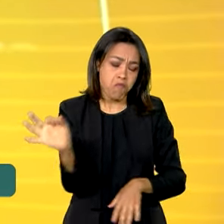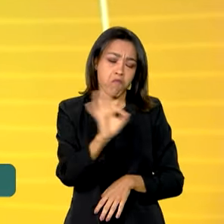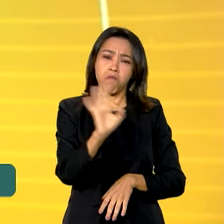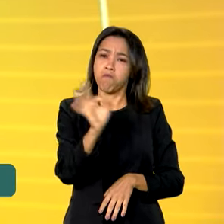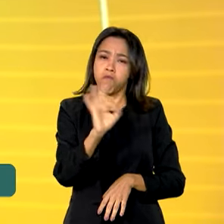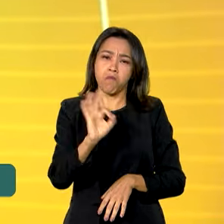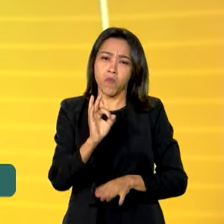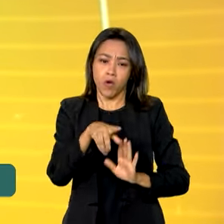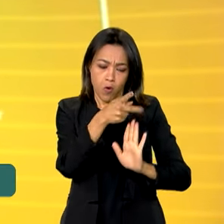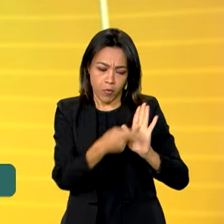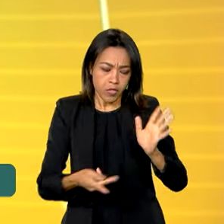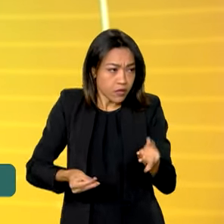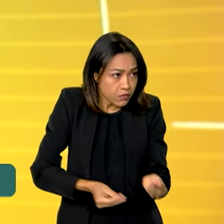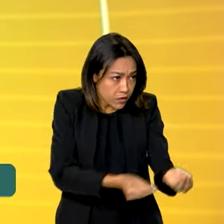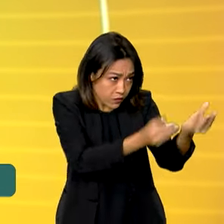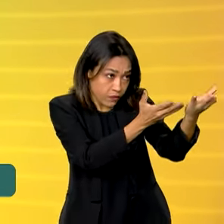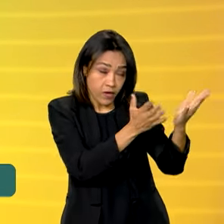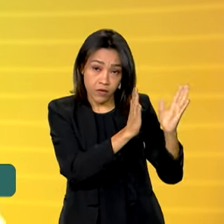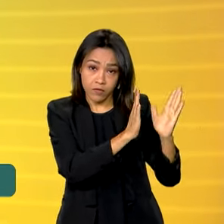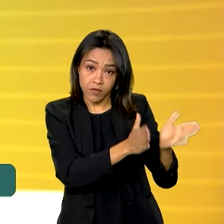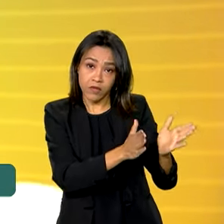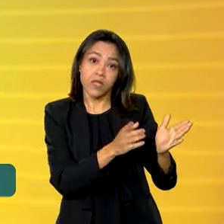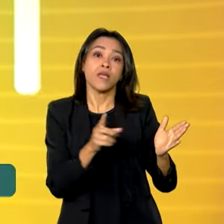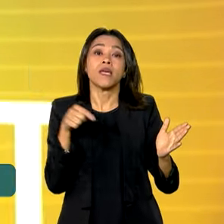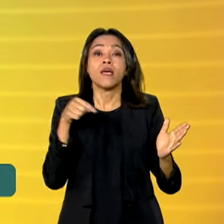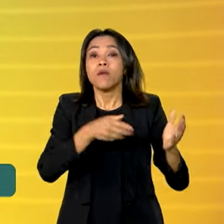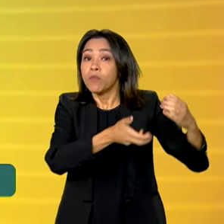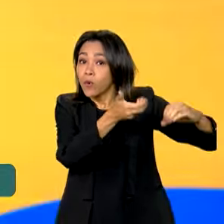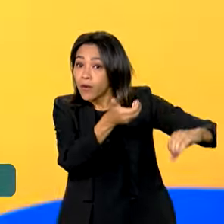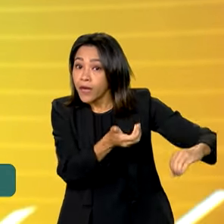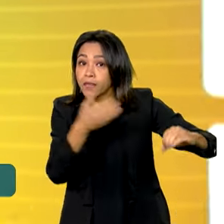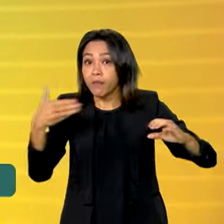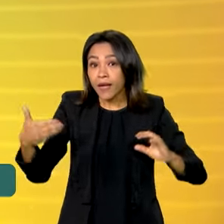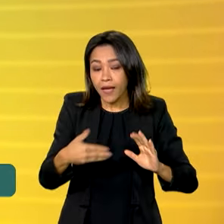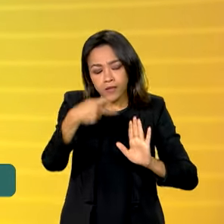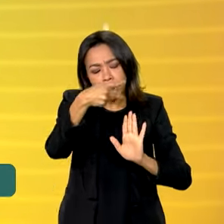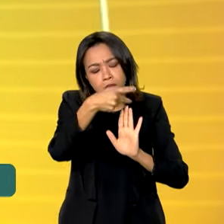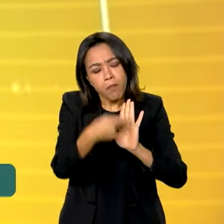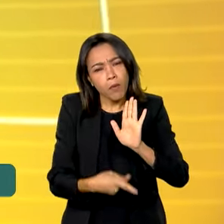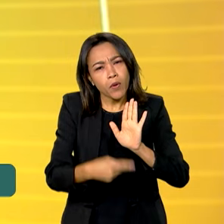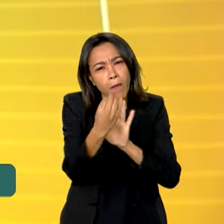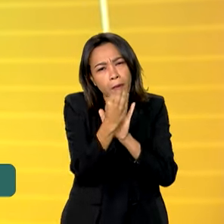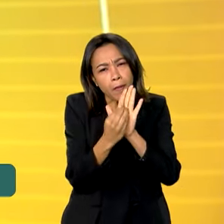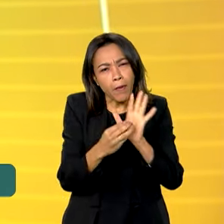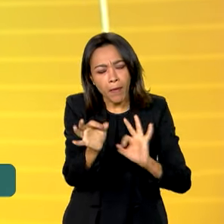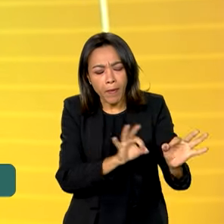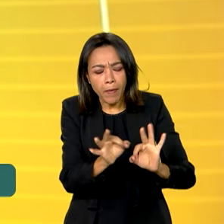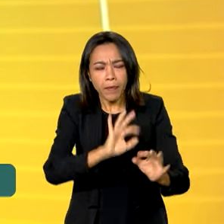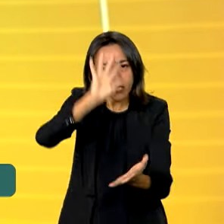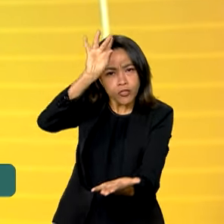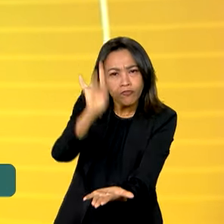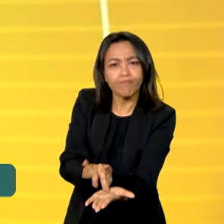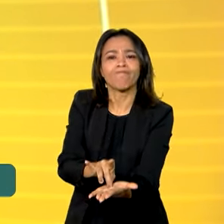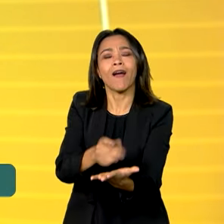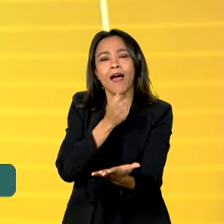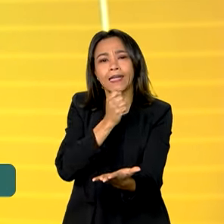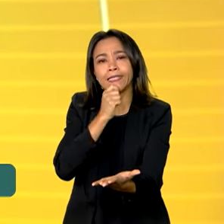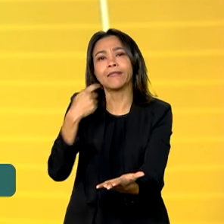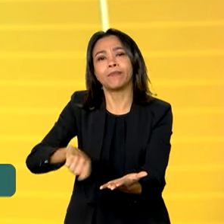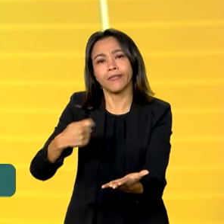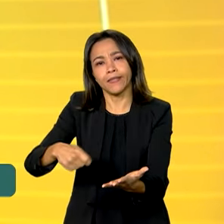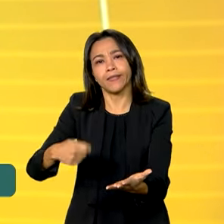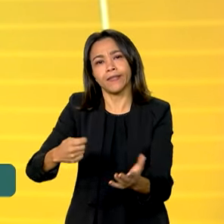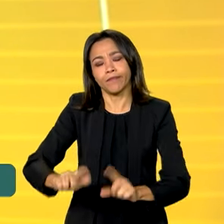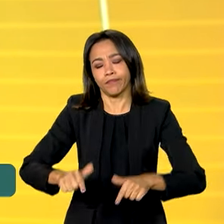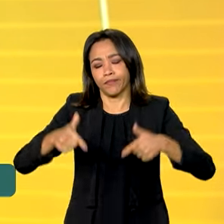envio do projeto de lei para o Congresso Nacional. Para que essa política se transforme em ações concretas, muito ainda deve ser feito, incluindo a